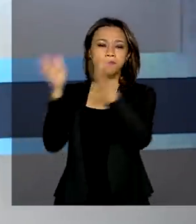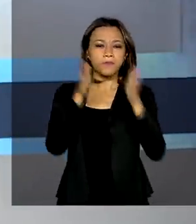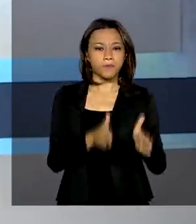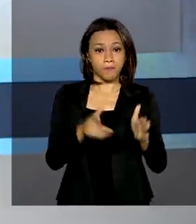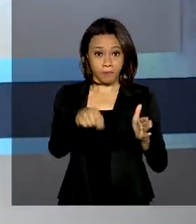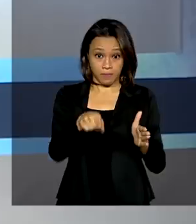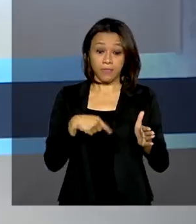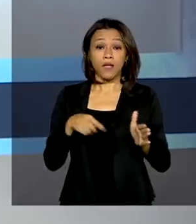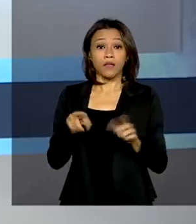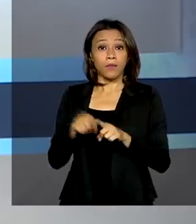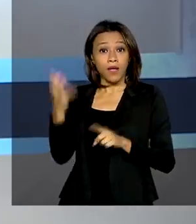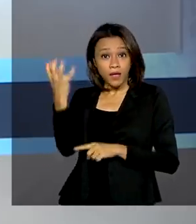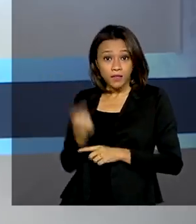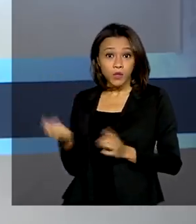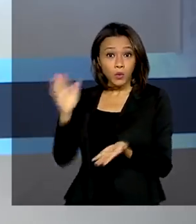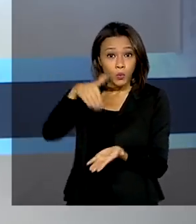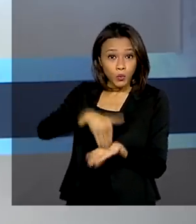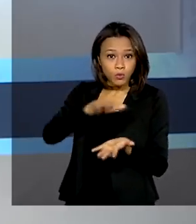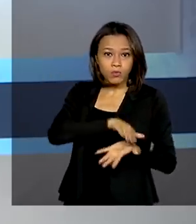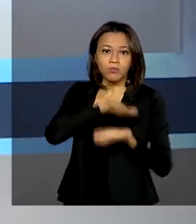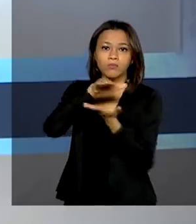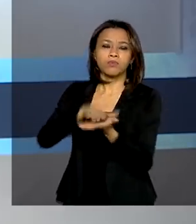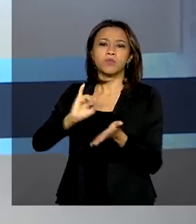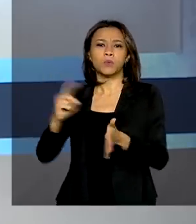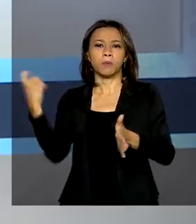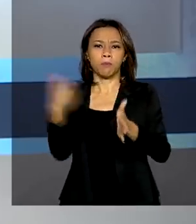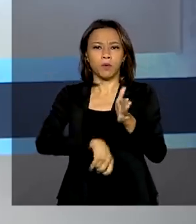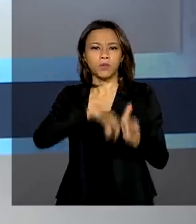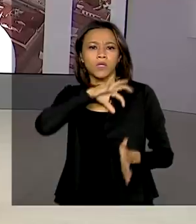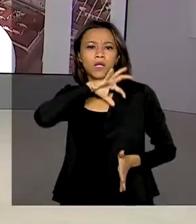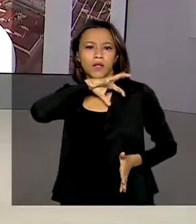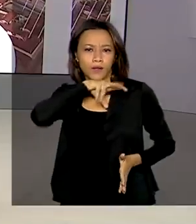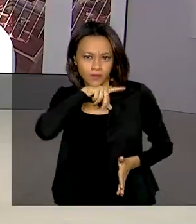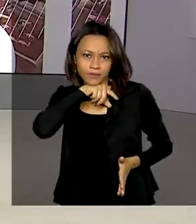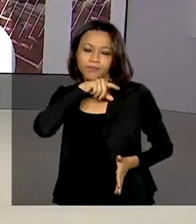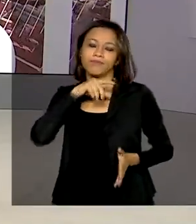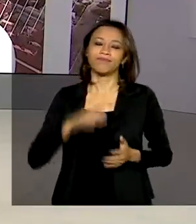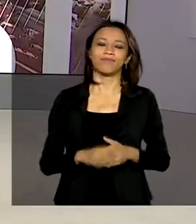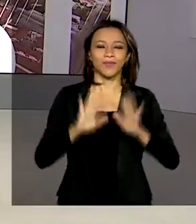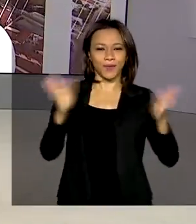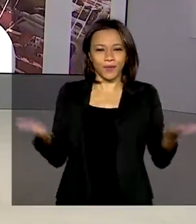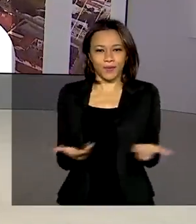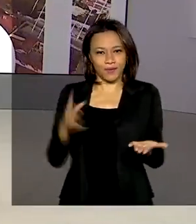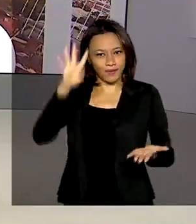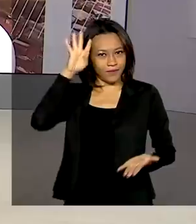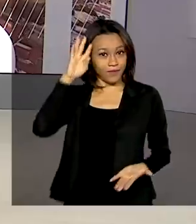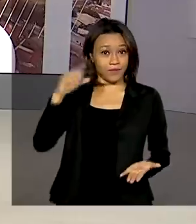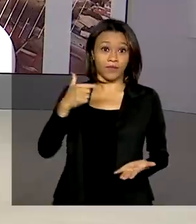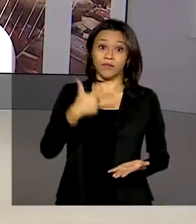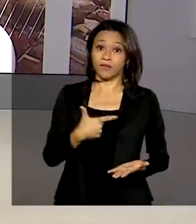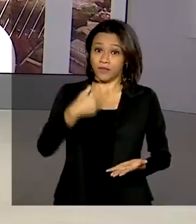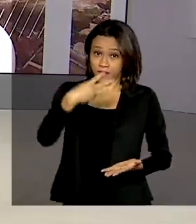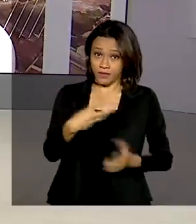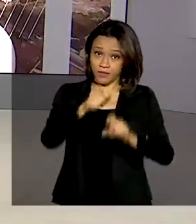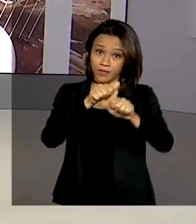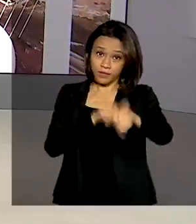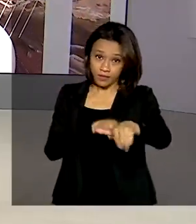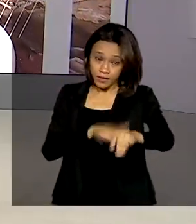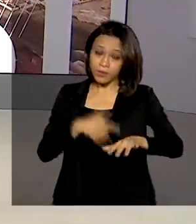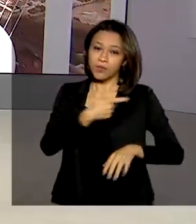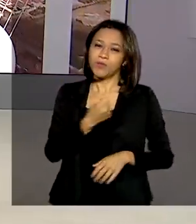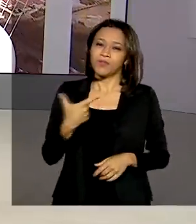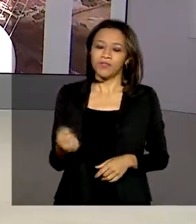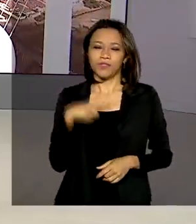libera consulta ao último lote de restituição do imposto de renda. Hoje é quarta-feira, 23 de setembro de